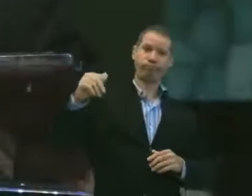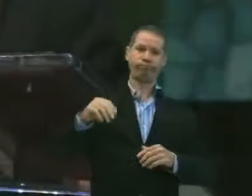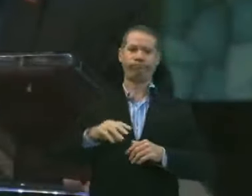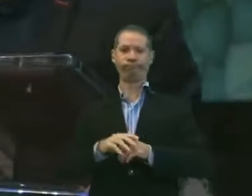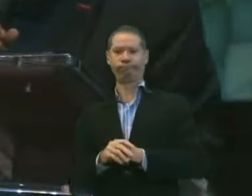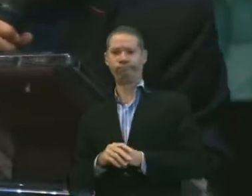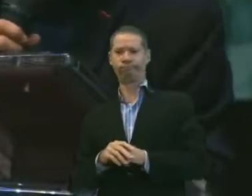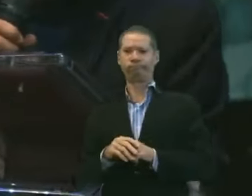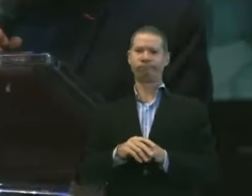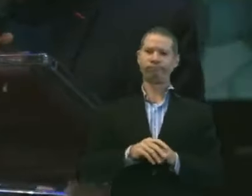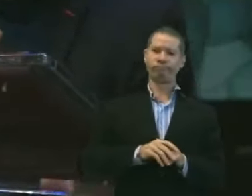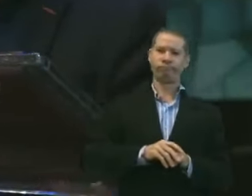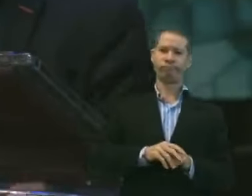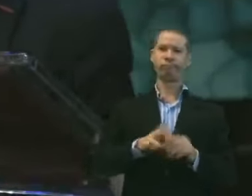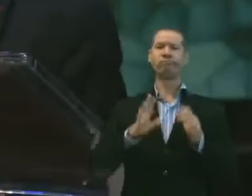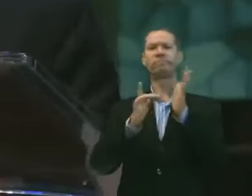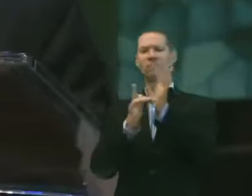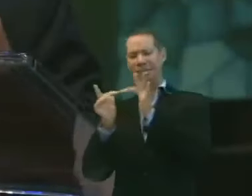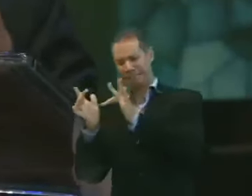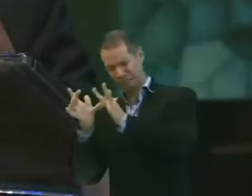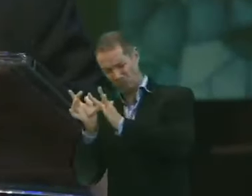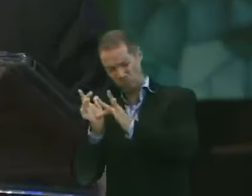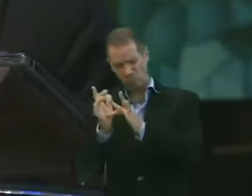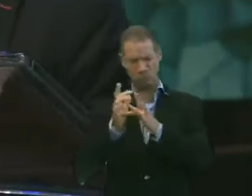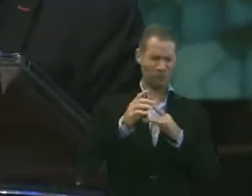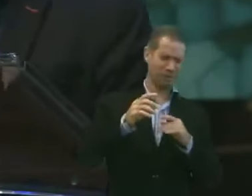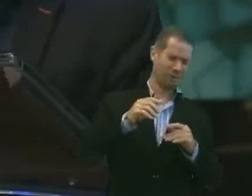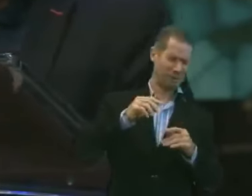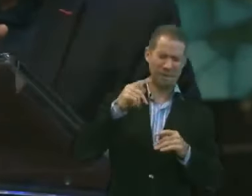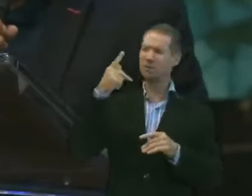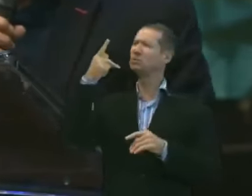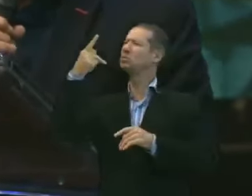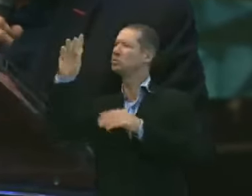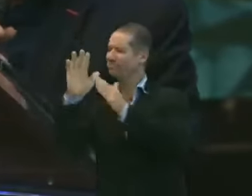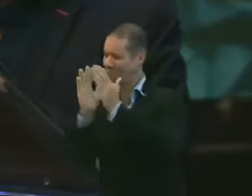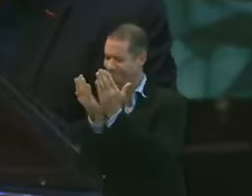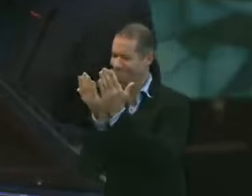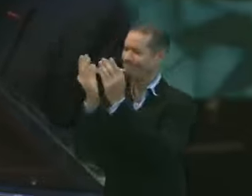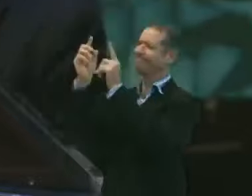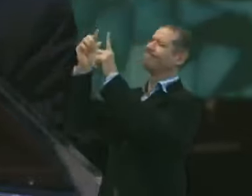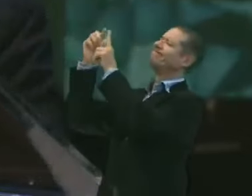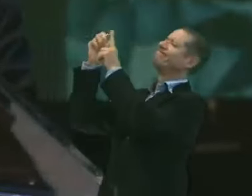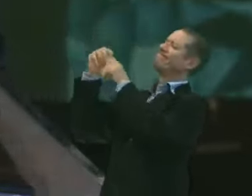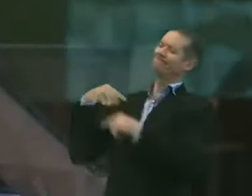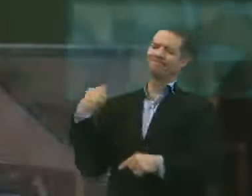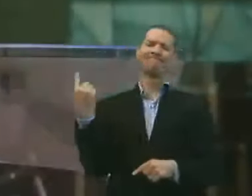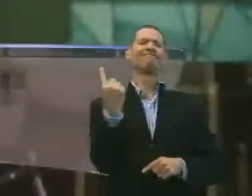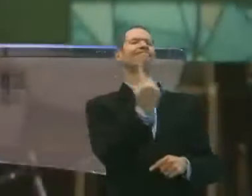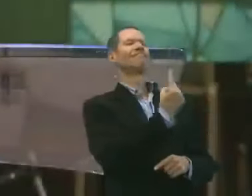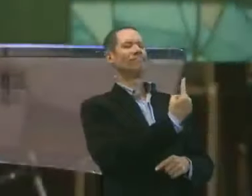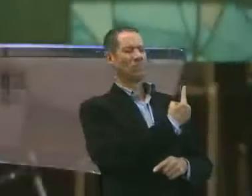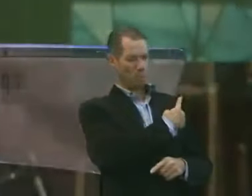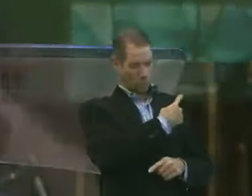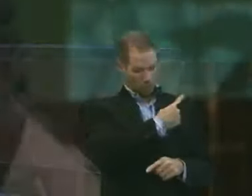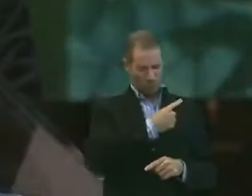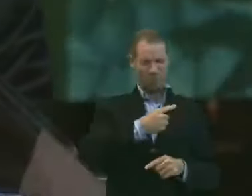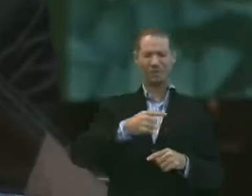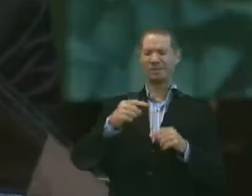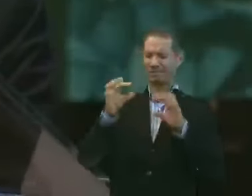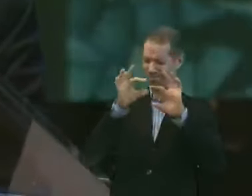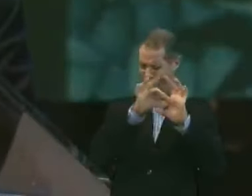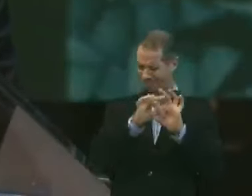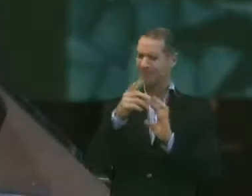Senhor Jesus, eis aqui a tua santa palavra. E aqui estamos nós, teus filhos e filhas,